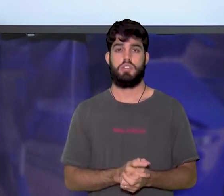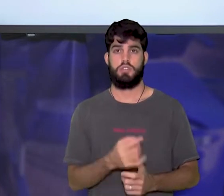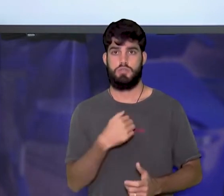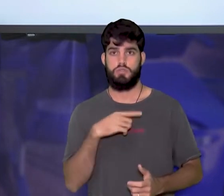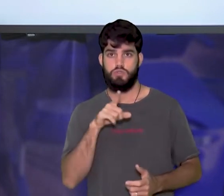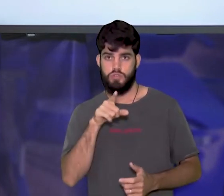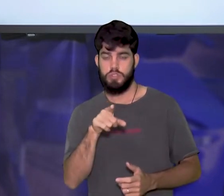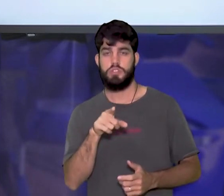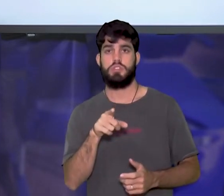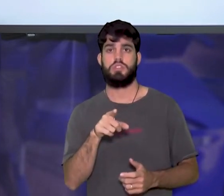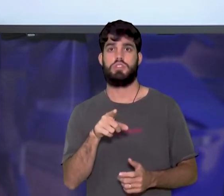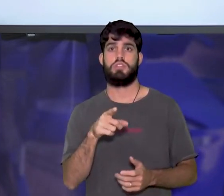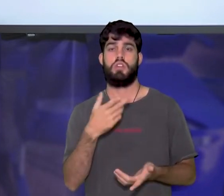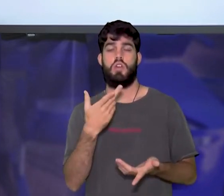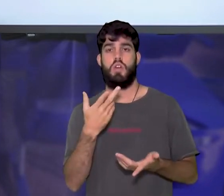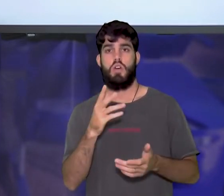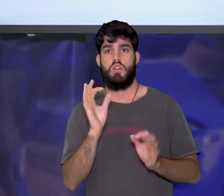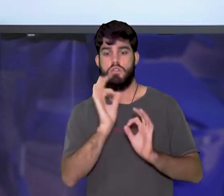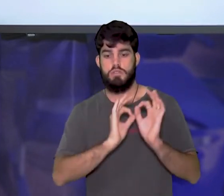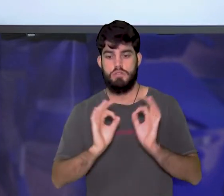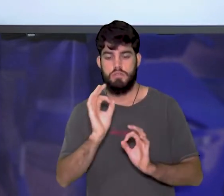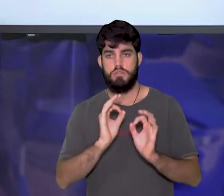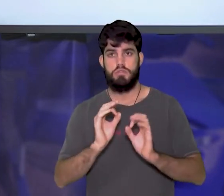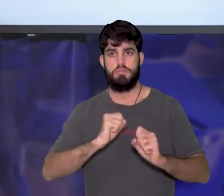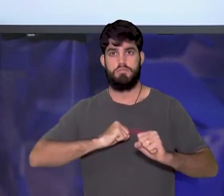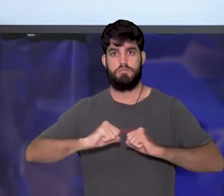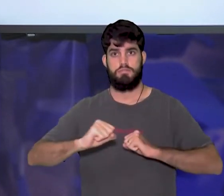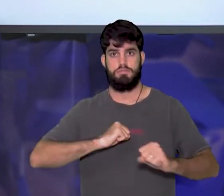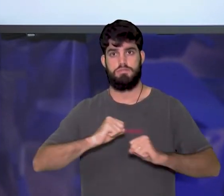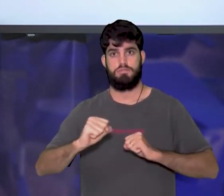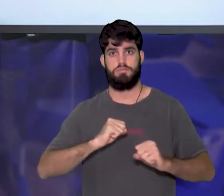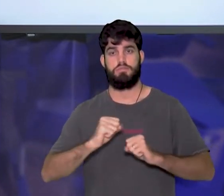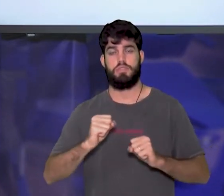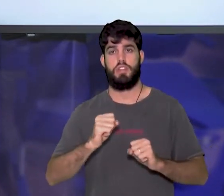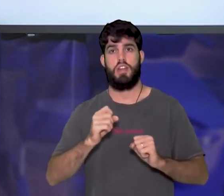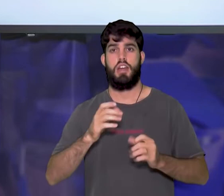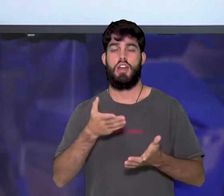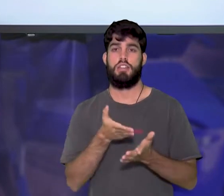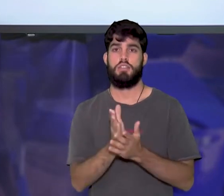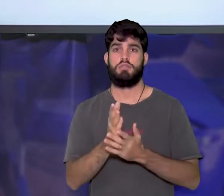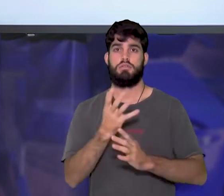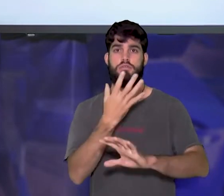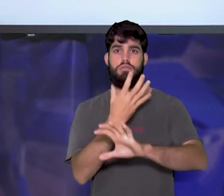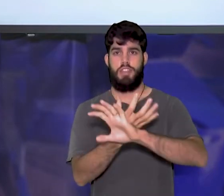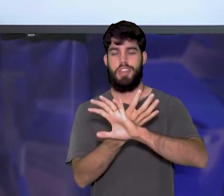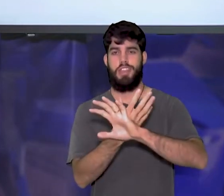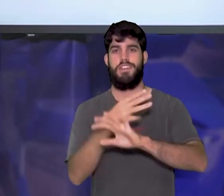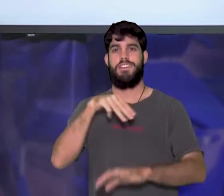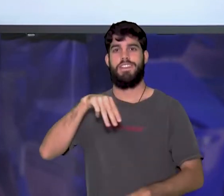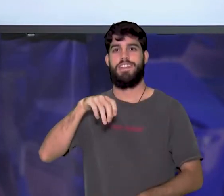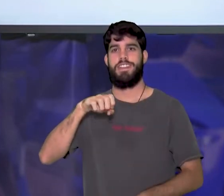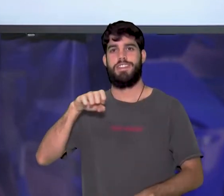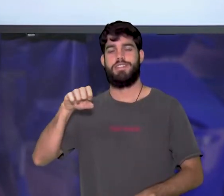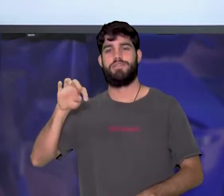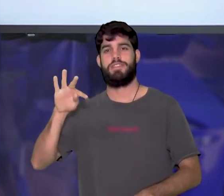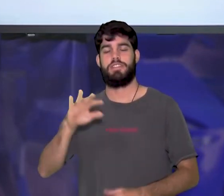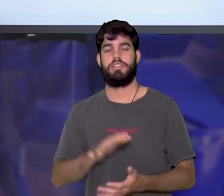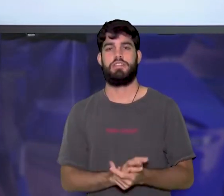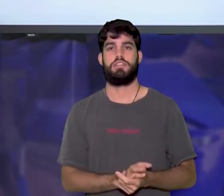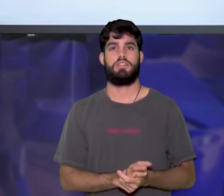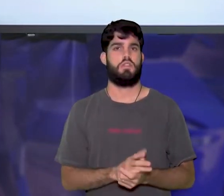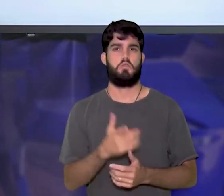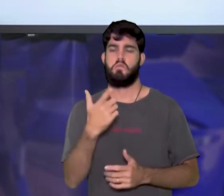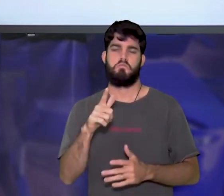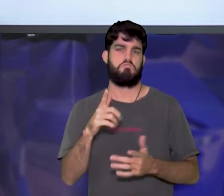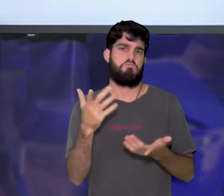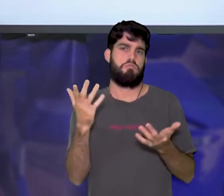organizar um debate remoto, né? Por meio do Meet ou pelo Zoom ou outra plataforma que vocês, que o